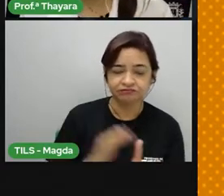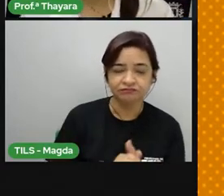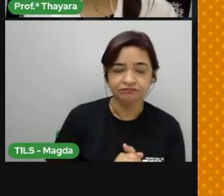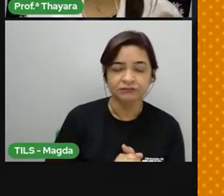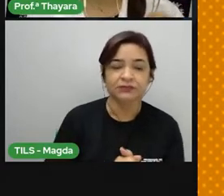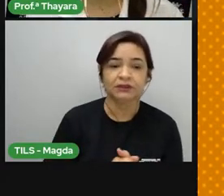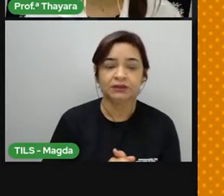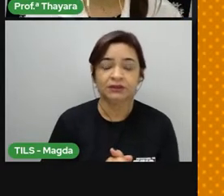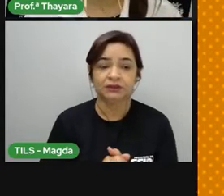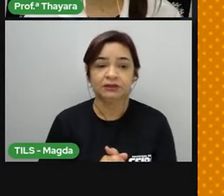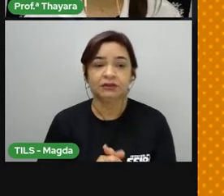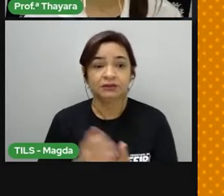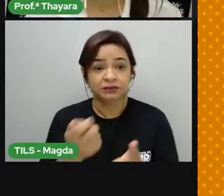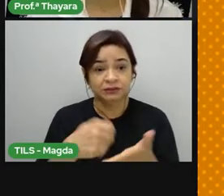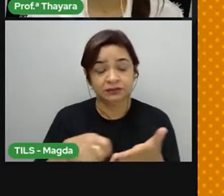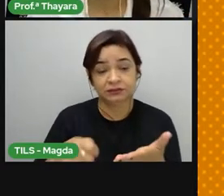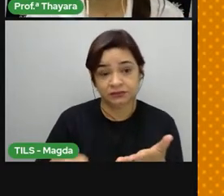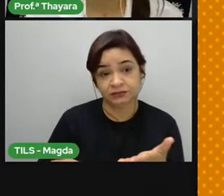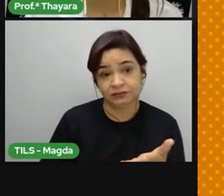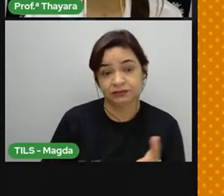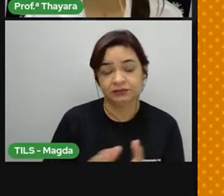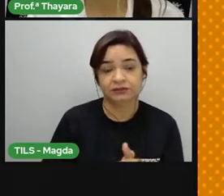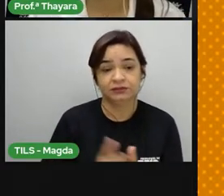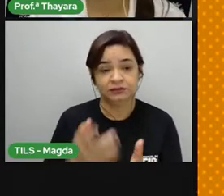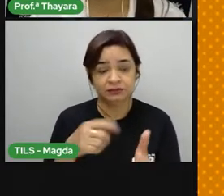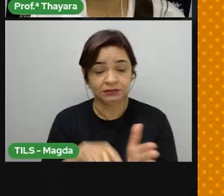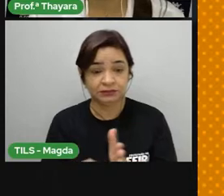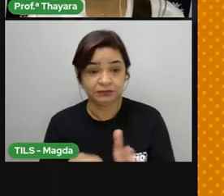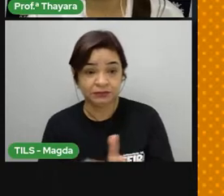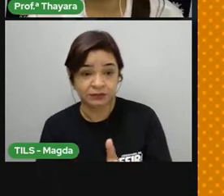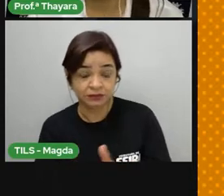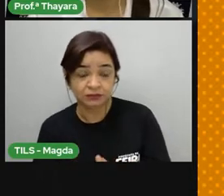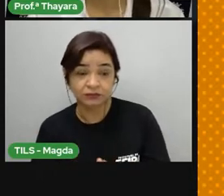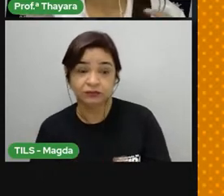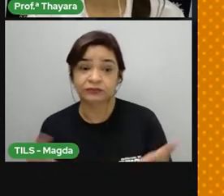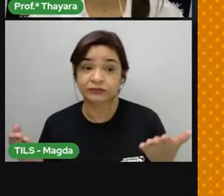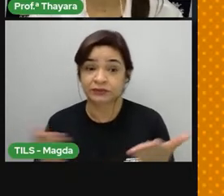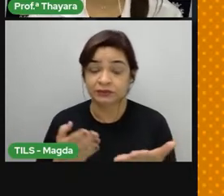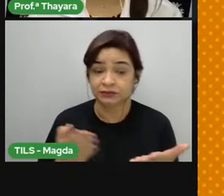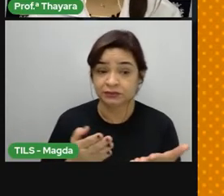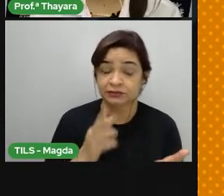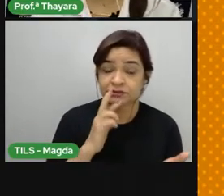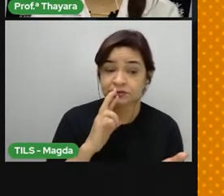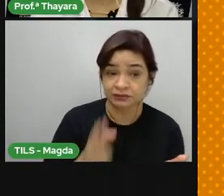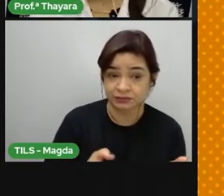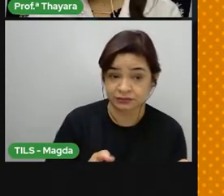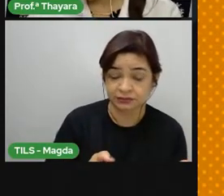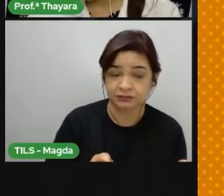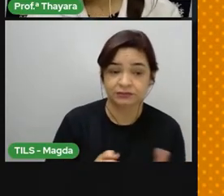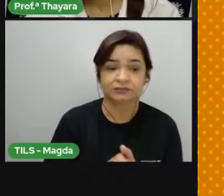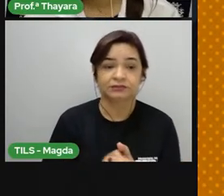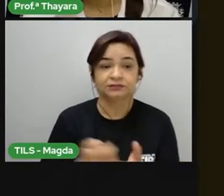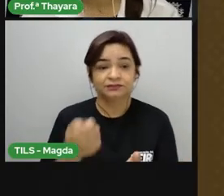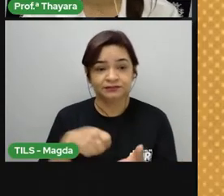quiz, vocês anotaram aí as alternativas que vocês acham que são as corretas e agora vamos para a correção.